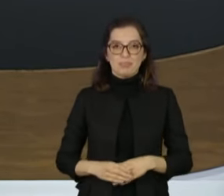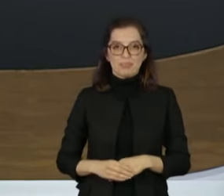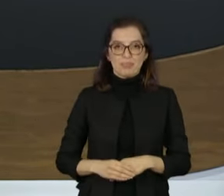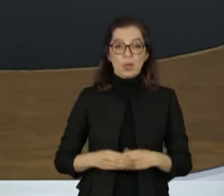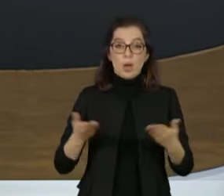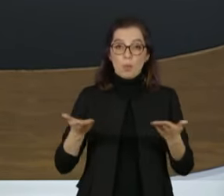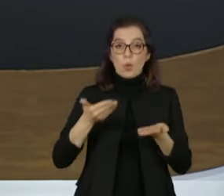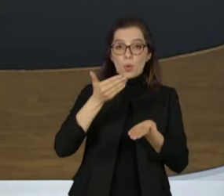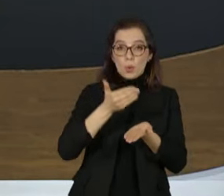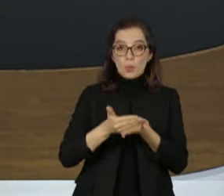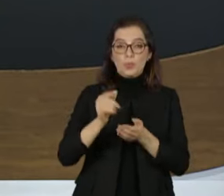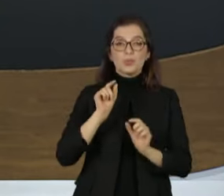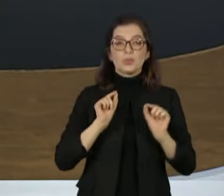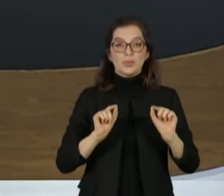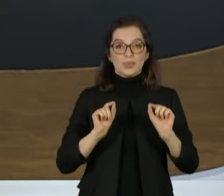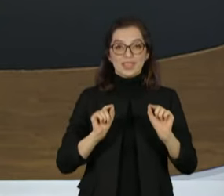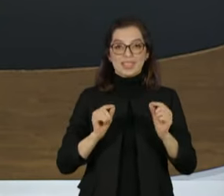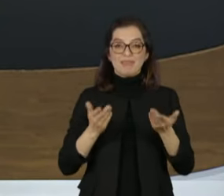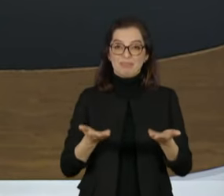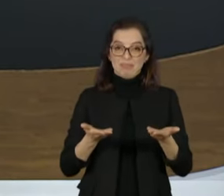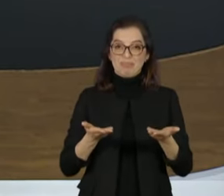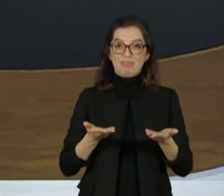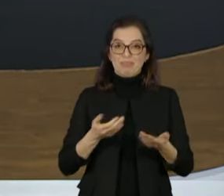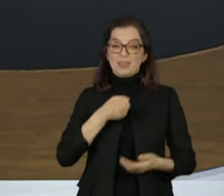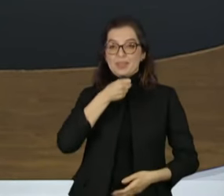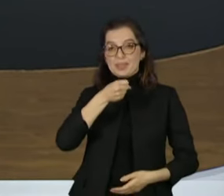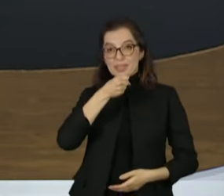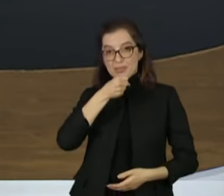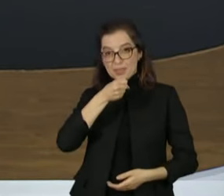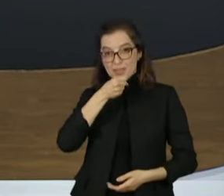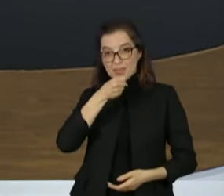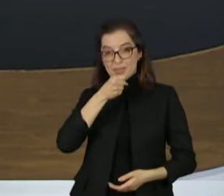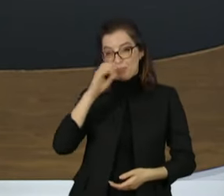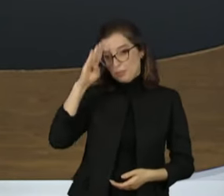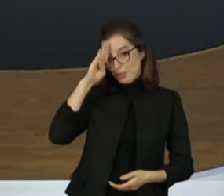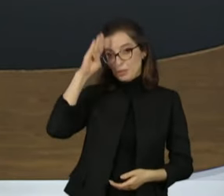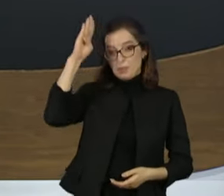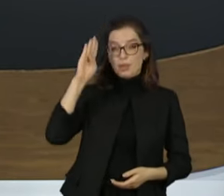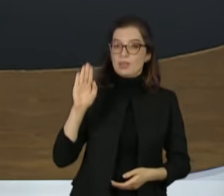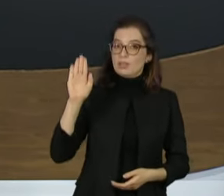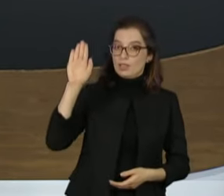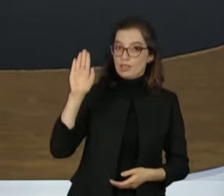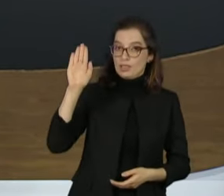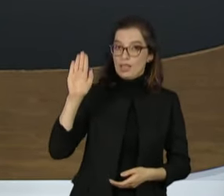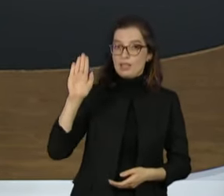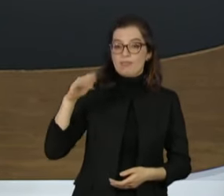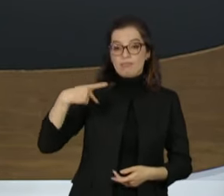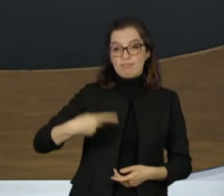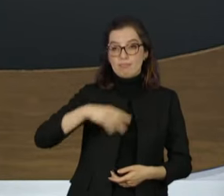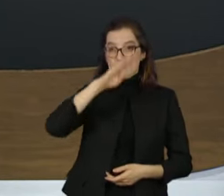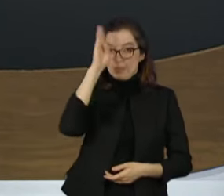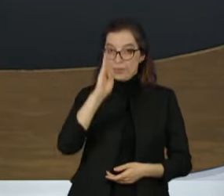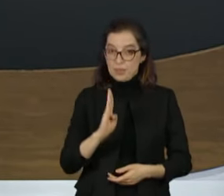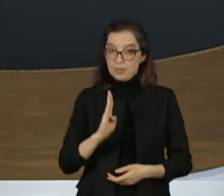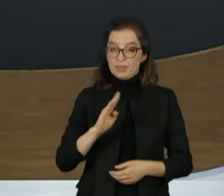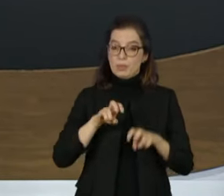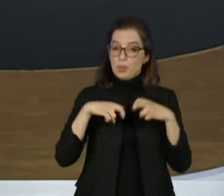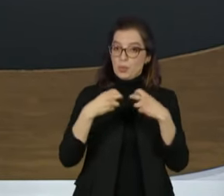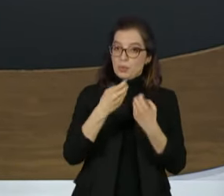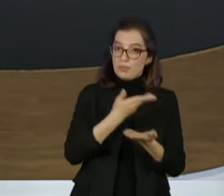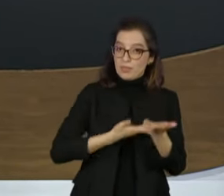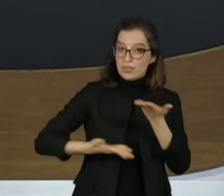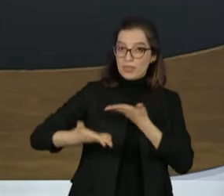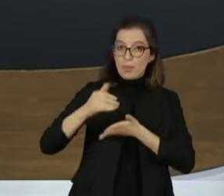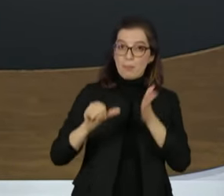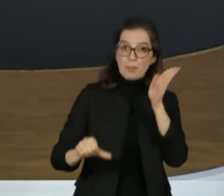os principais candidatos à presidência da República aqui no Roda Viva. A nossa primeira convidada representa uma coalizão